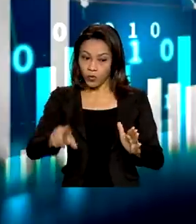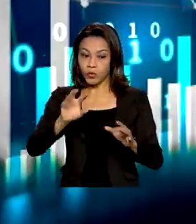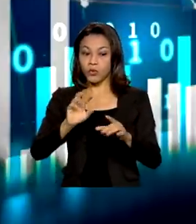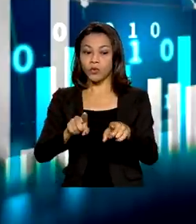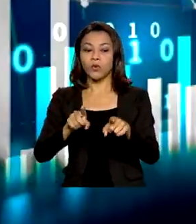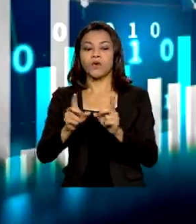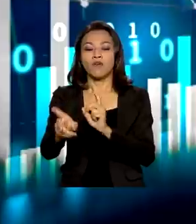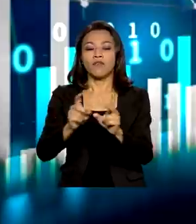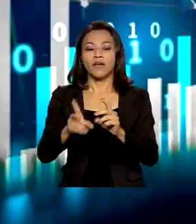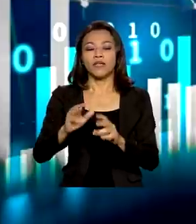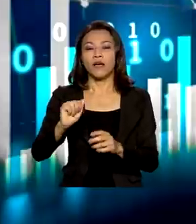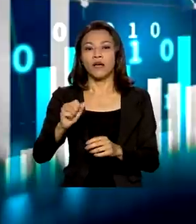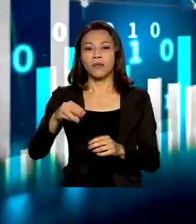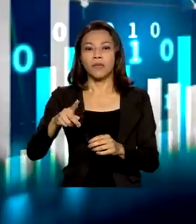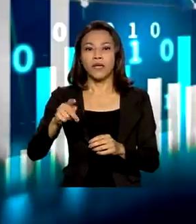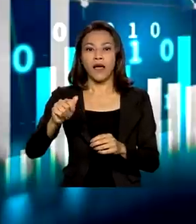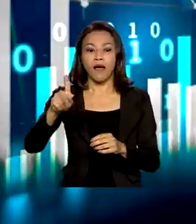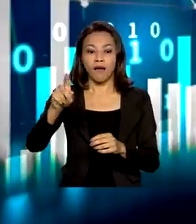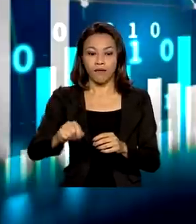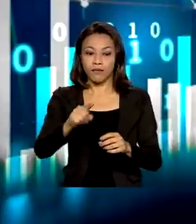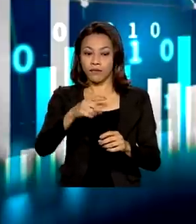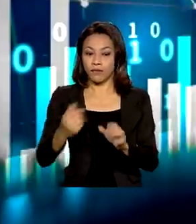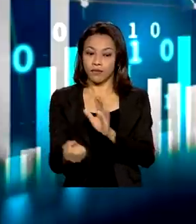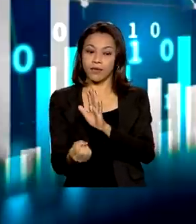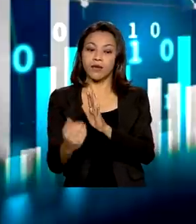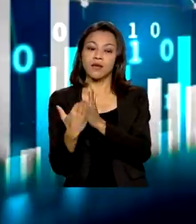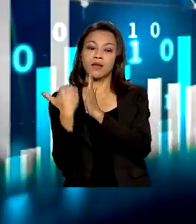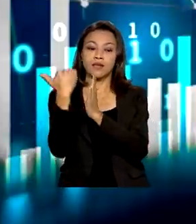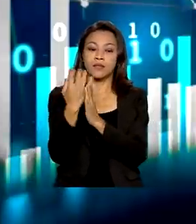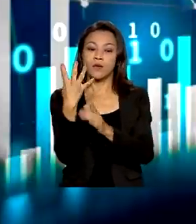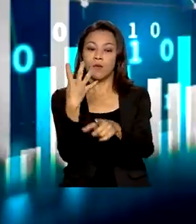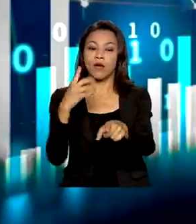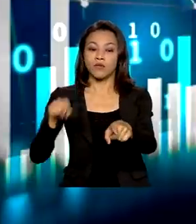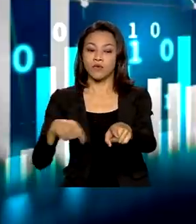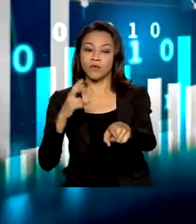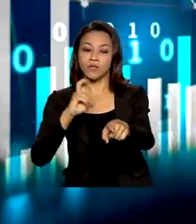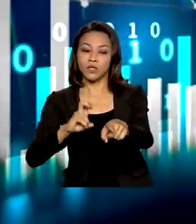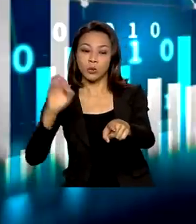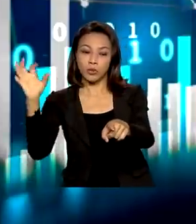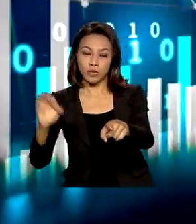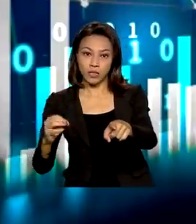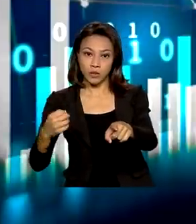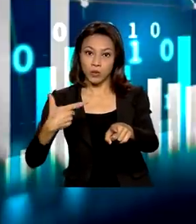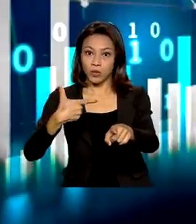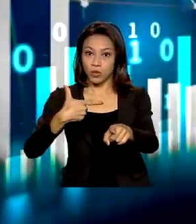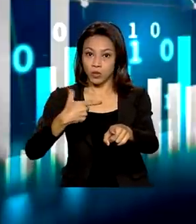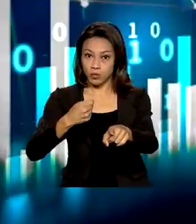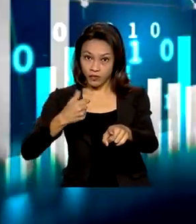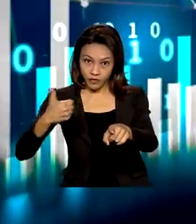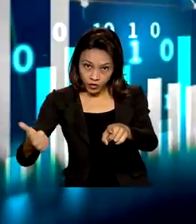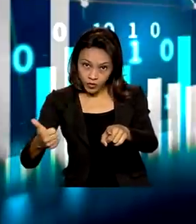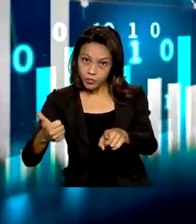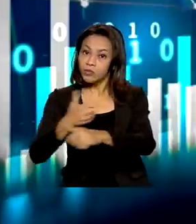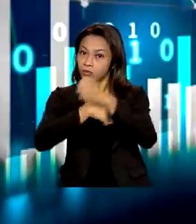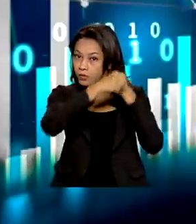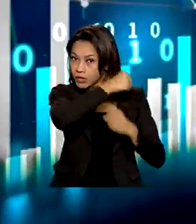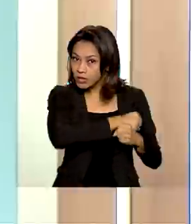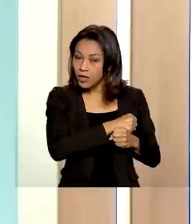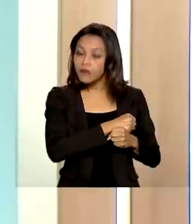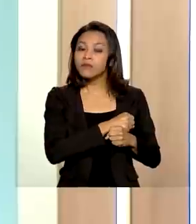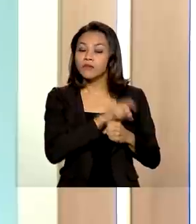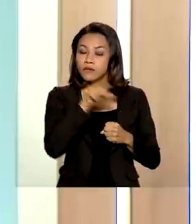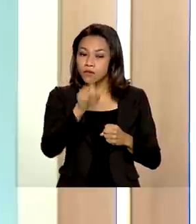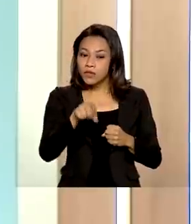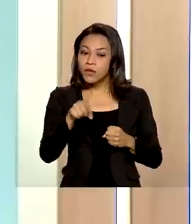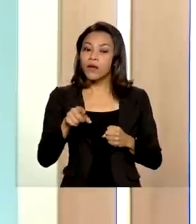conceito do IBGE, cresceu 4,5% no ano de 2021, que é algo bastante convergente